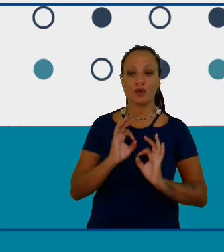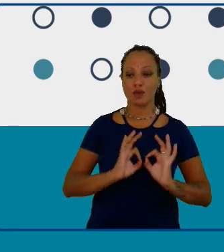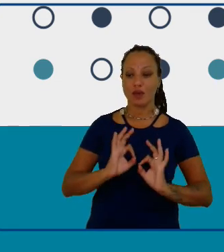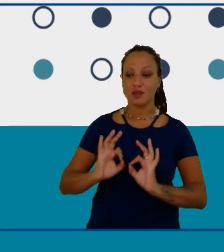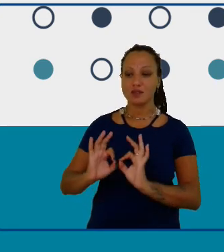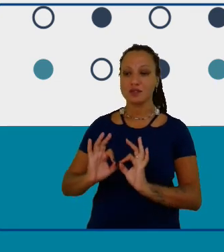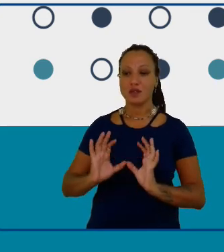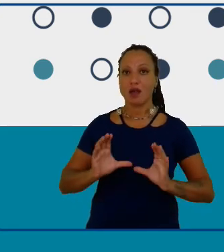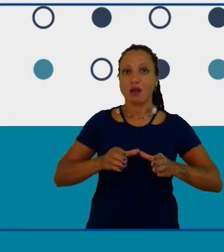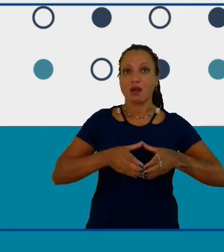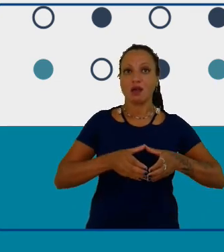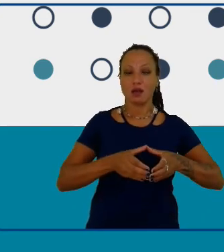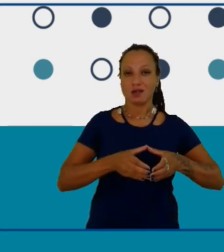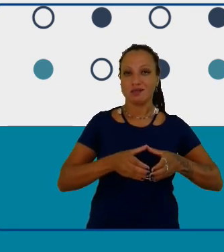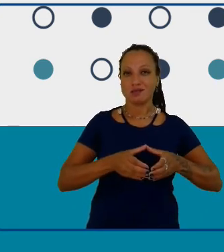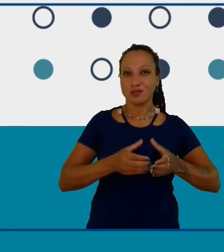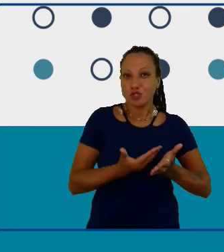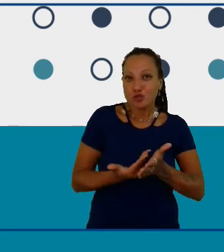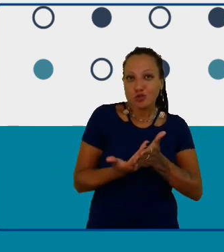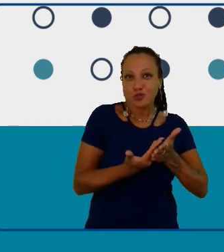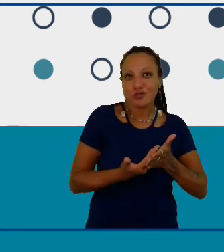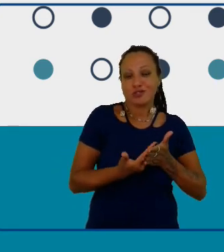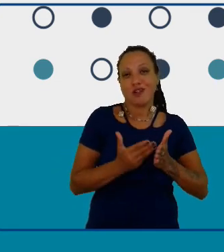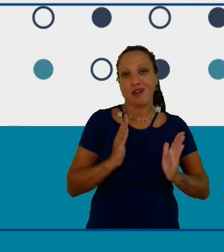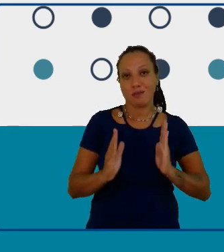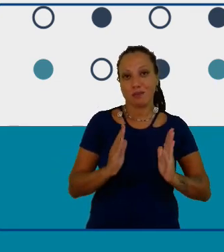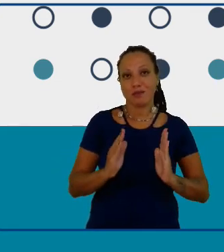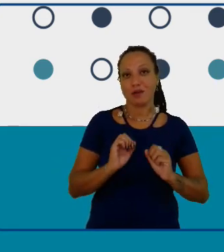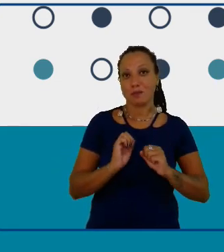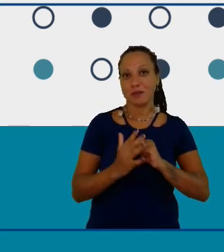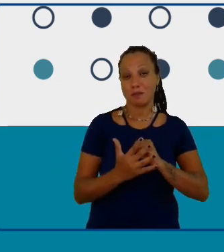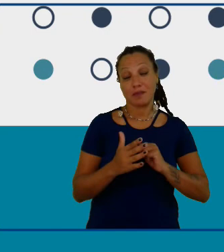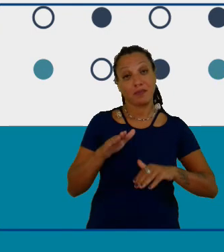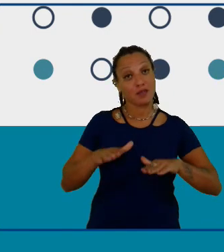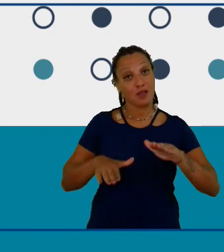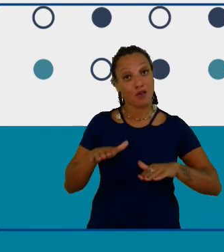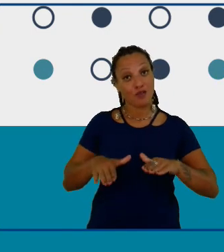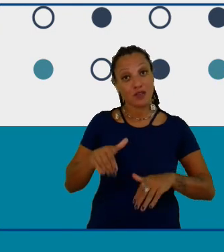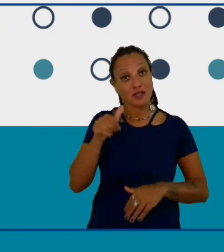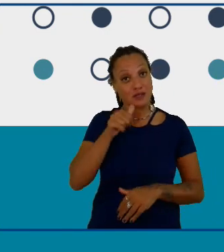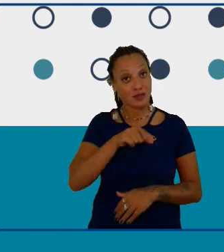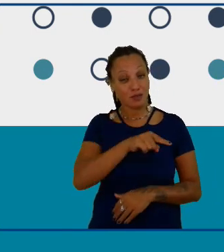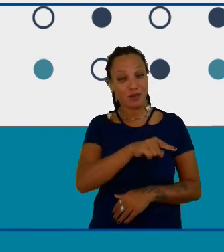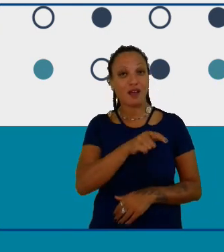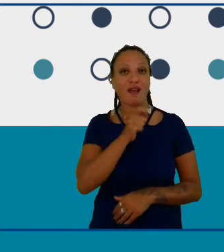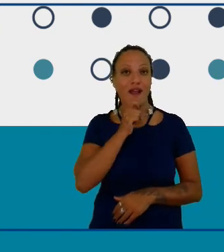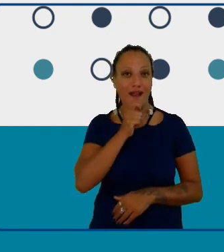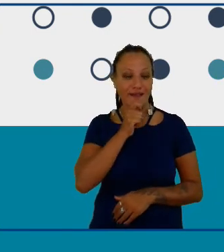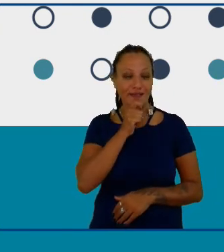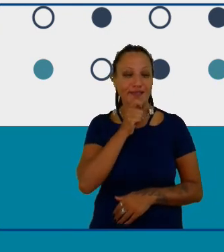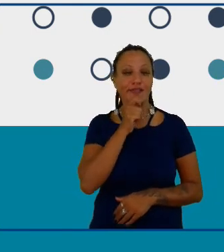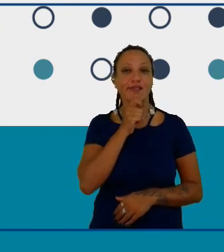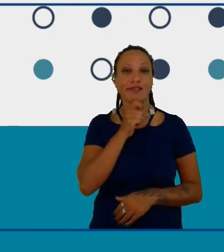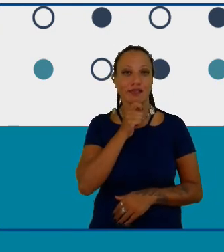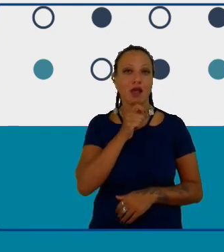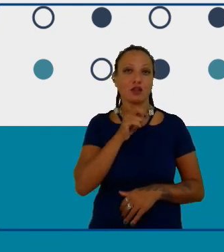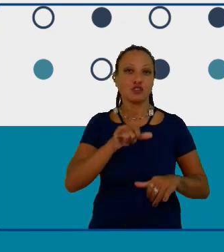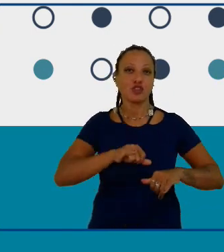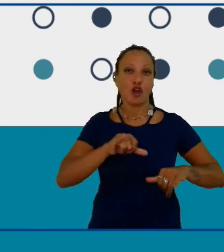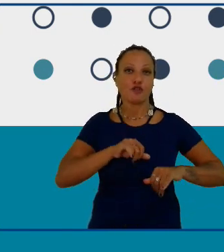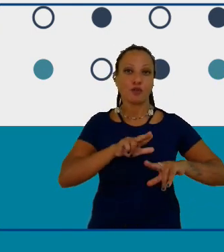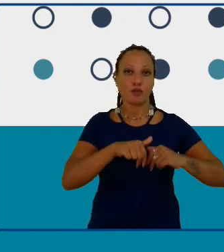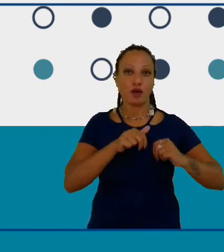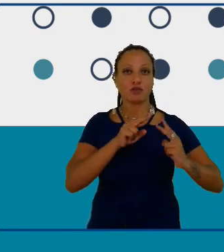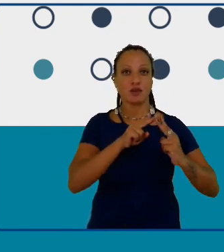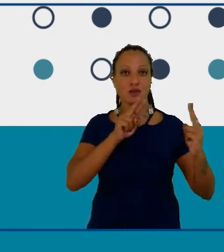na pandemia talvez a Cleide ainda esteja num território que ainda sofra por conta do ensino remoto e emergencial então Camila se